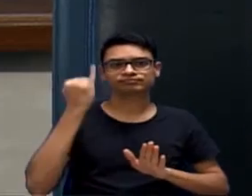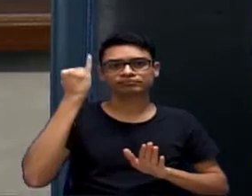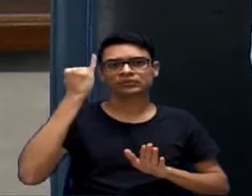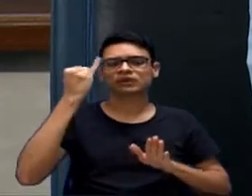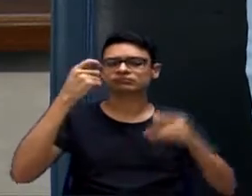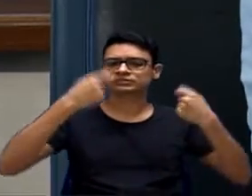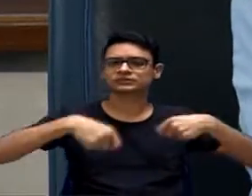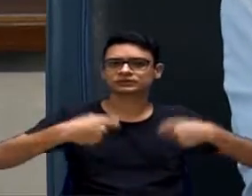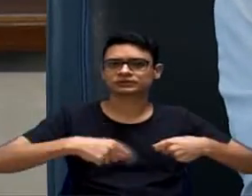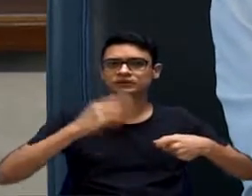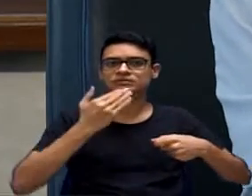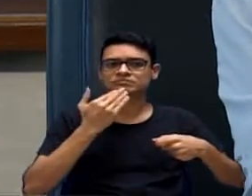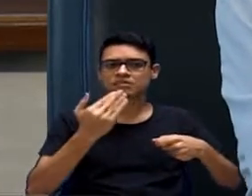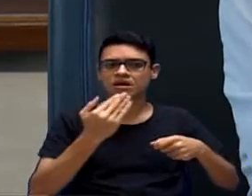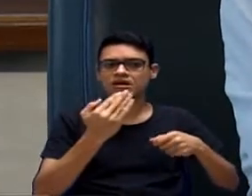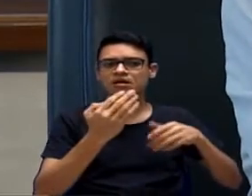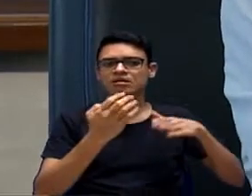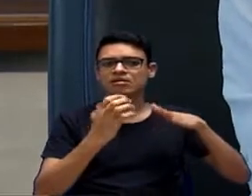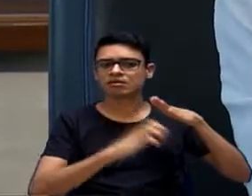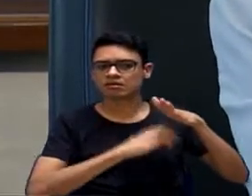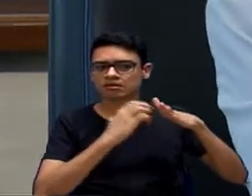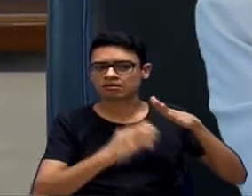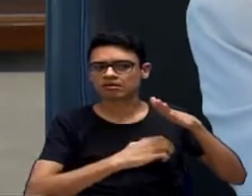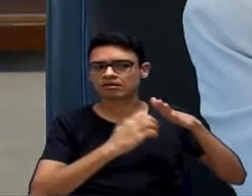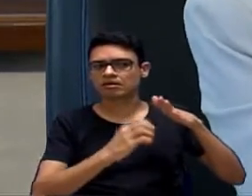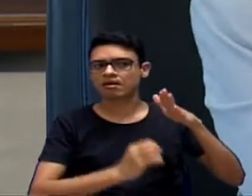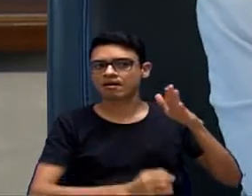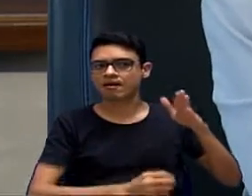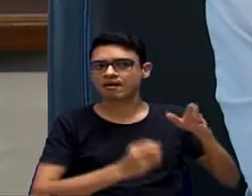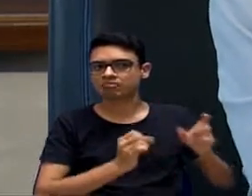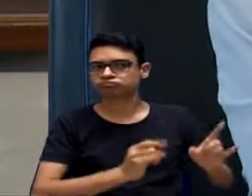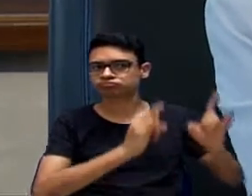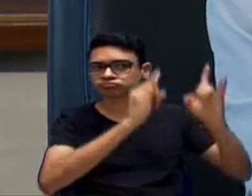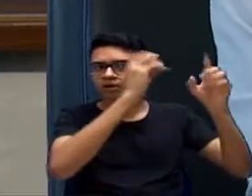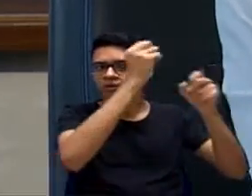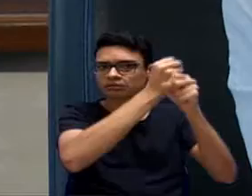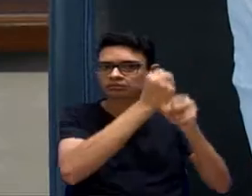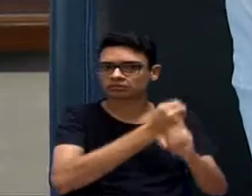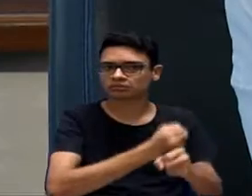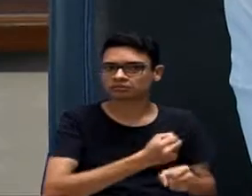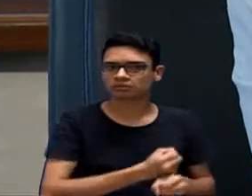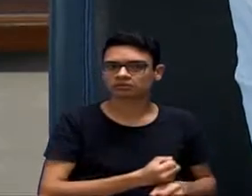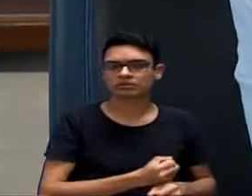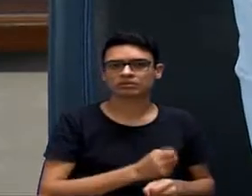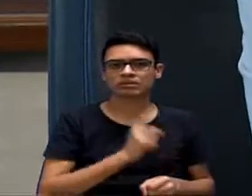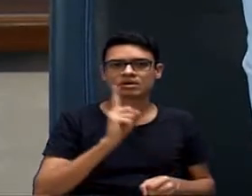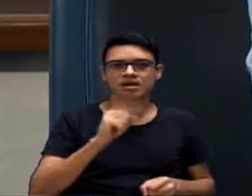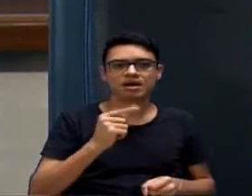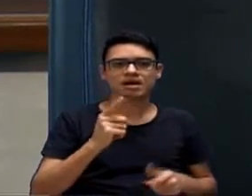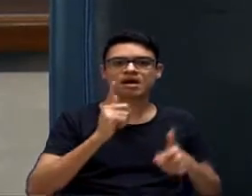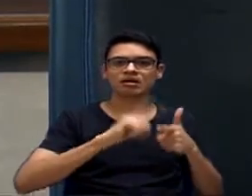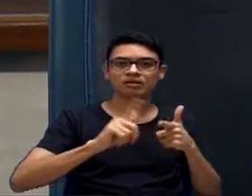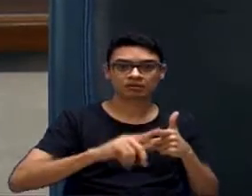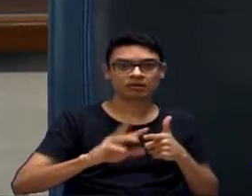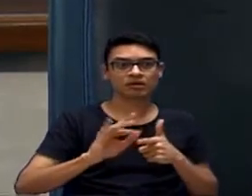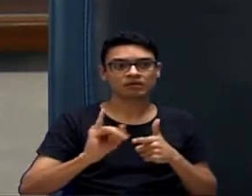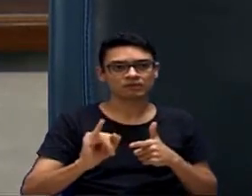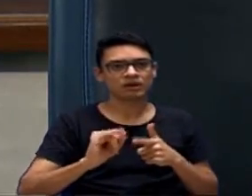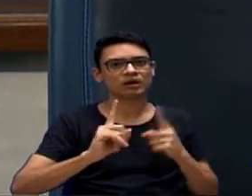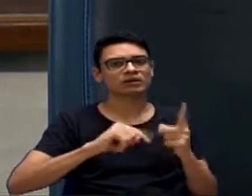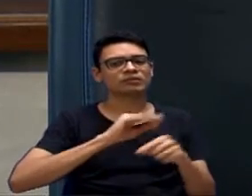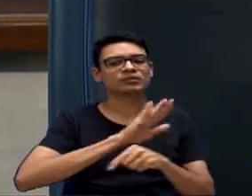pede para os empreendedores? Minimamente. Uma coisa é mitigação, outra coisa é a compensação pelo impacto que ele vai causar.